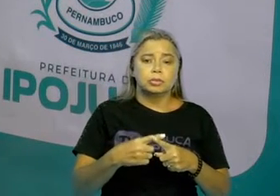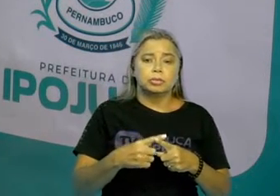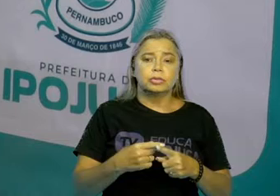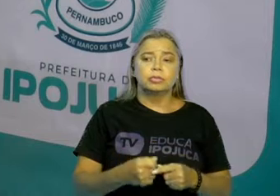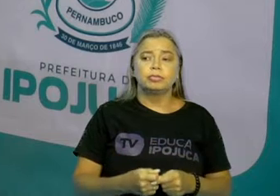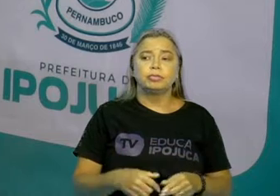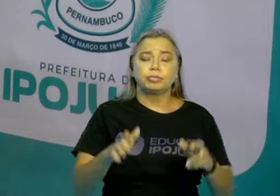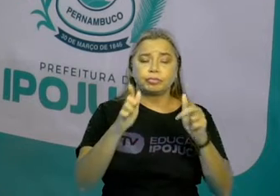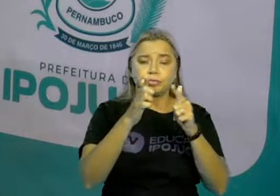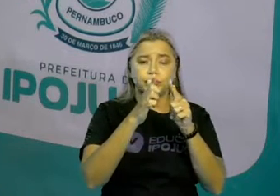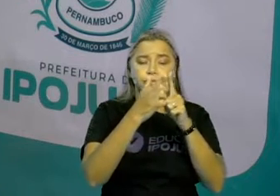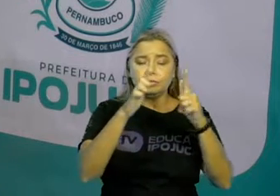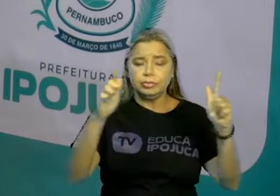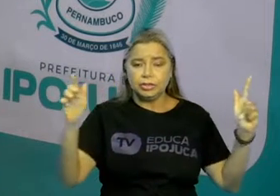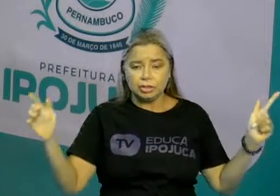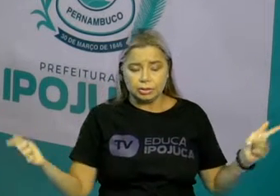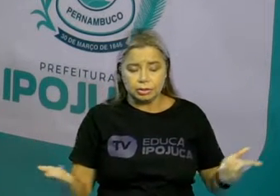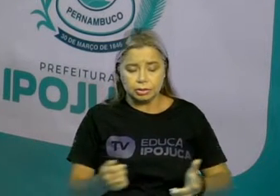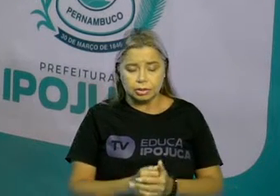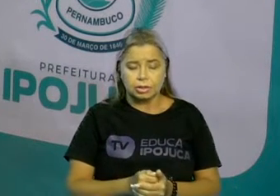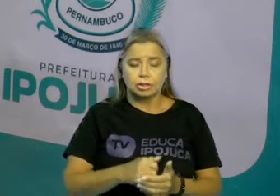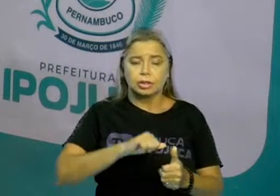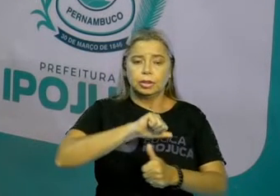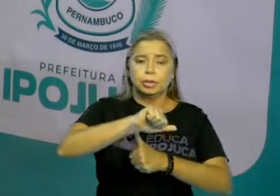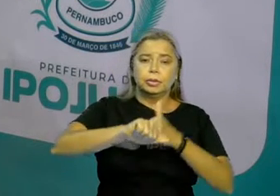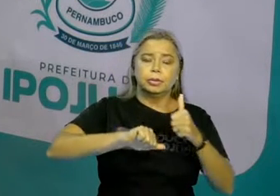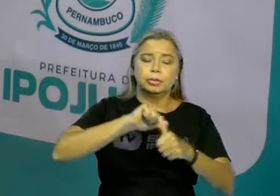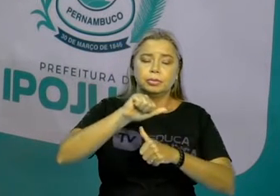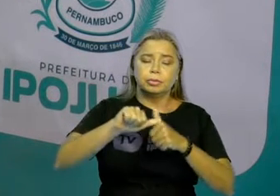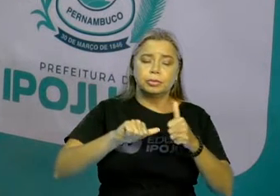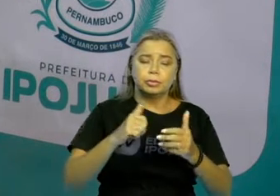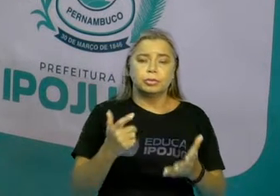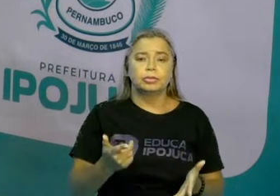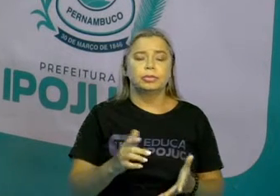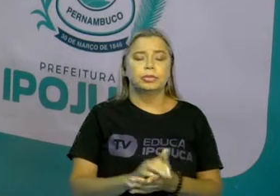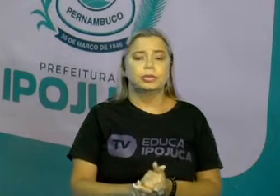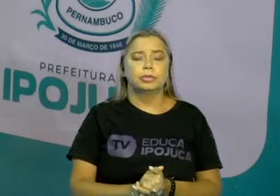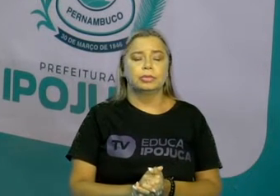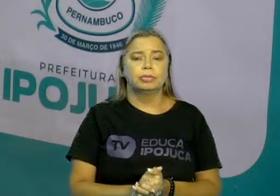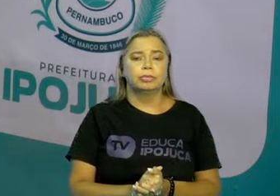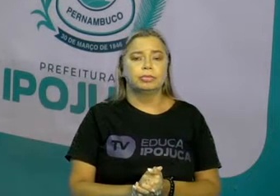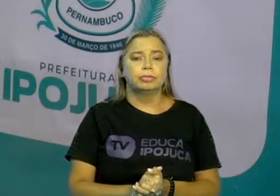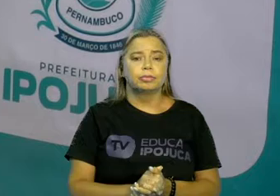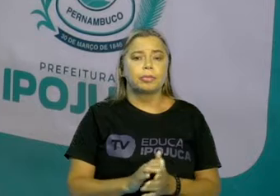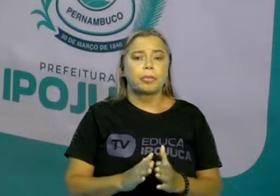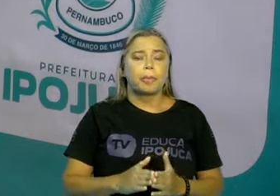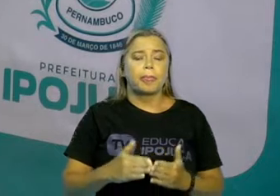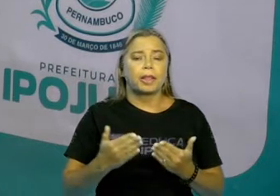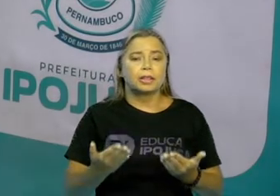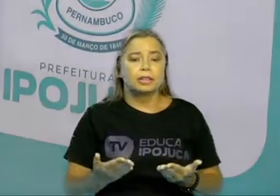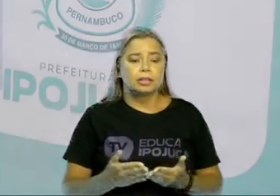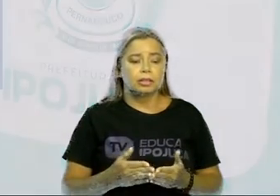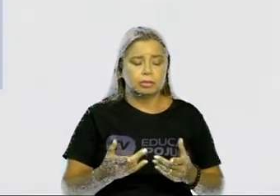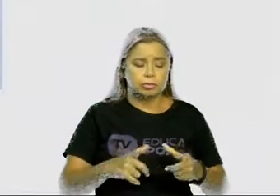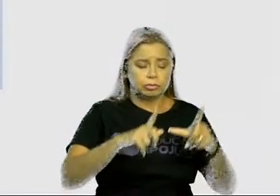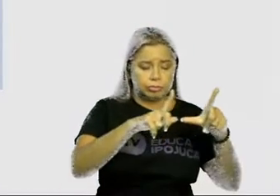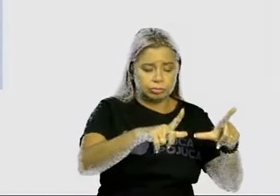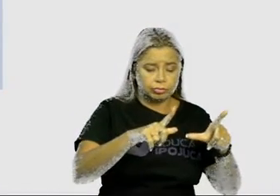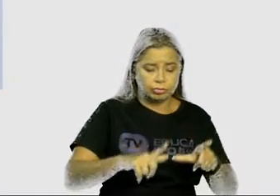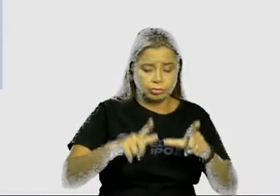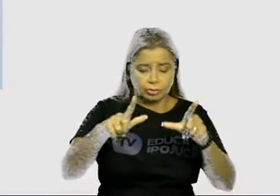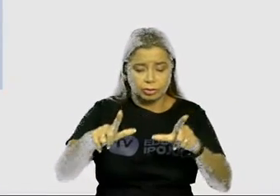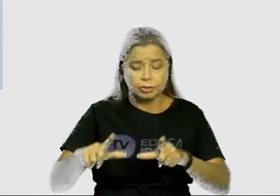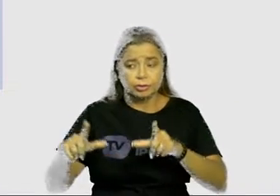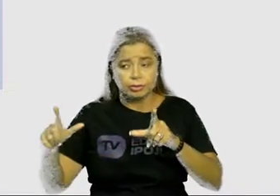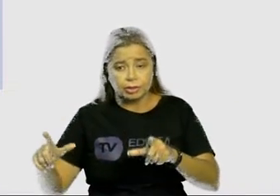que é a escrita das palavras, modifica-se aos poucos. Portanto, a fala regional e a escrita